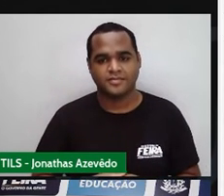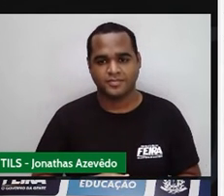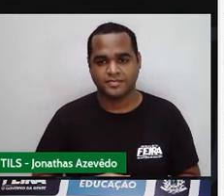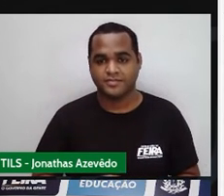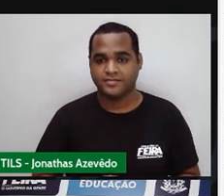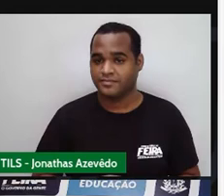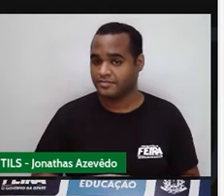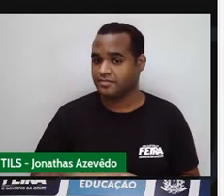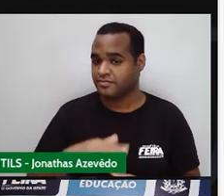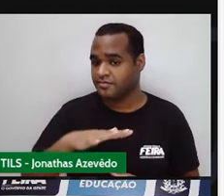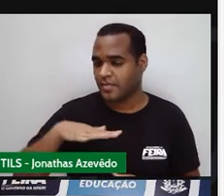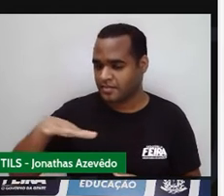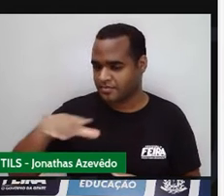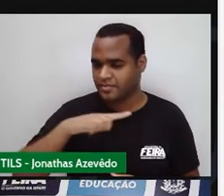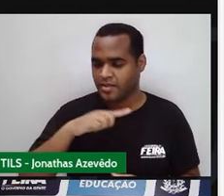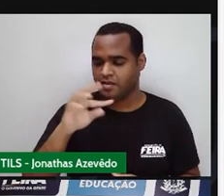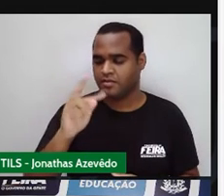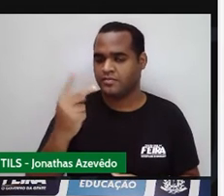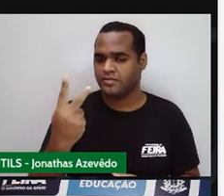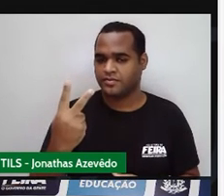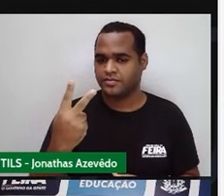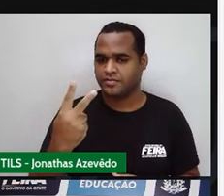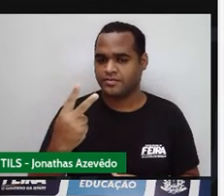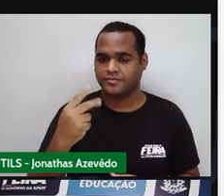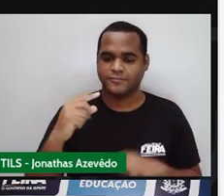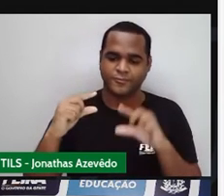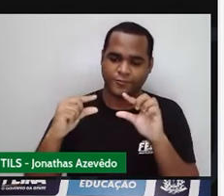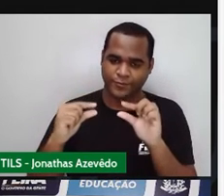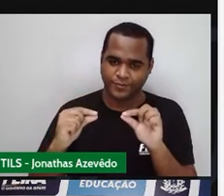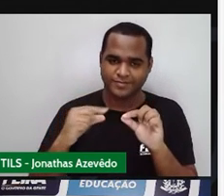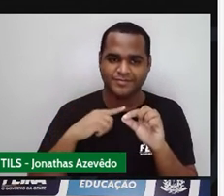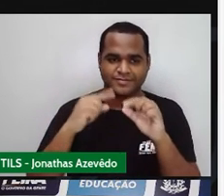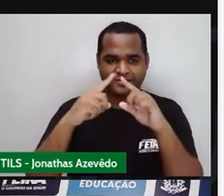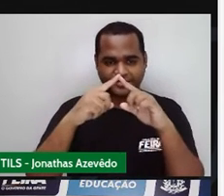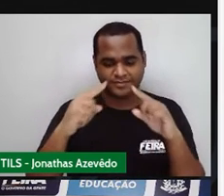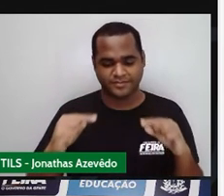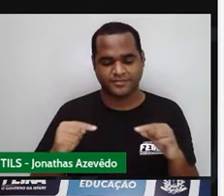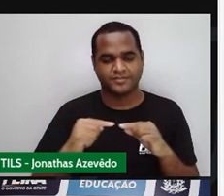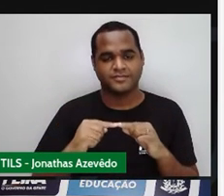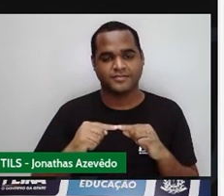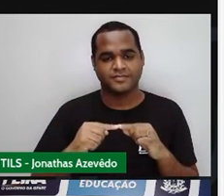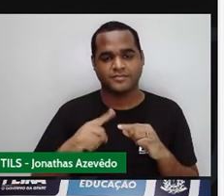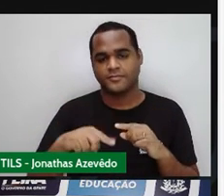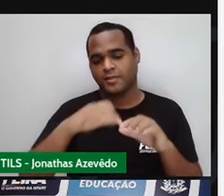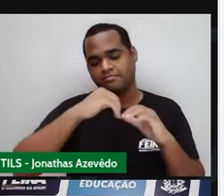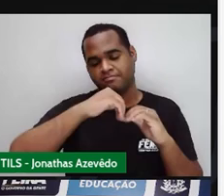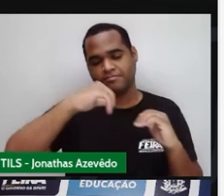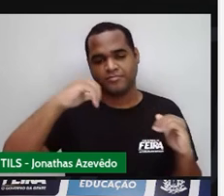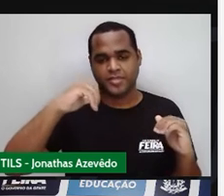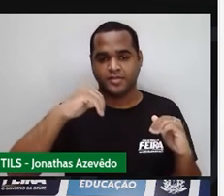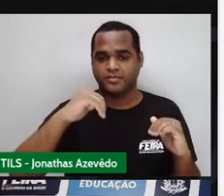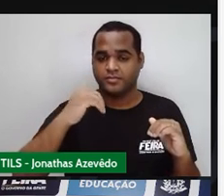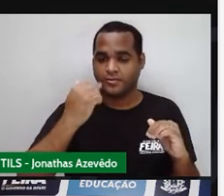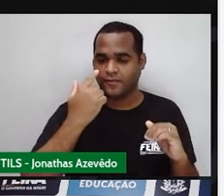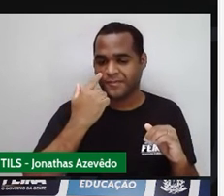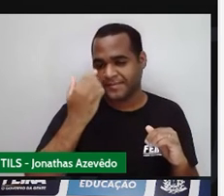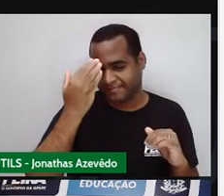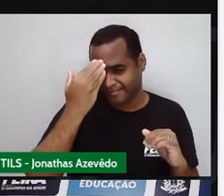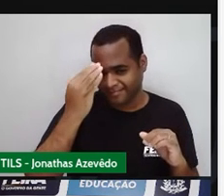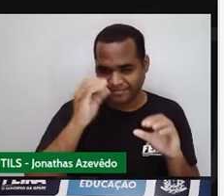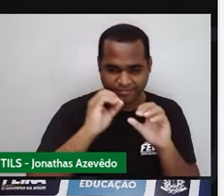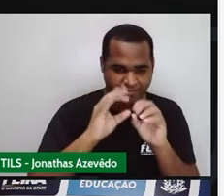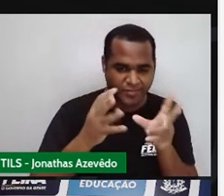E a área T2 é a área do triângulo menorzinho. Vou até separar eles de novo aqui, só um pouquinho para você